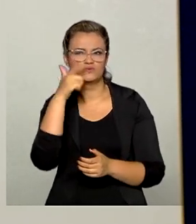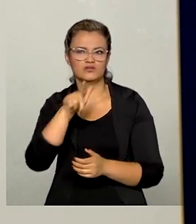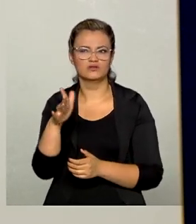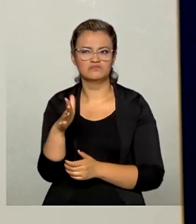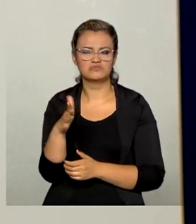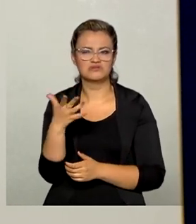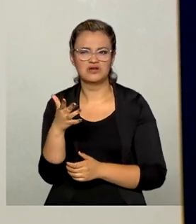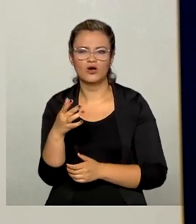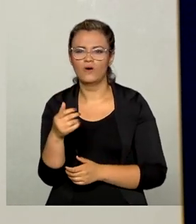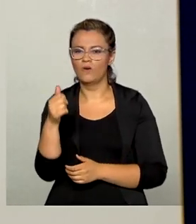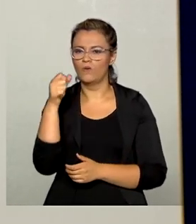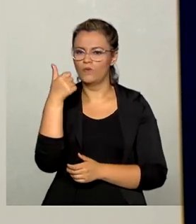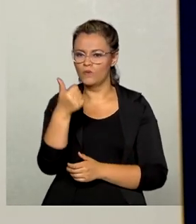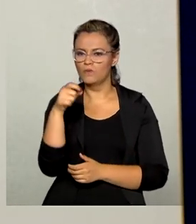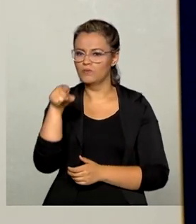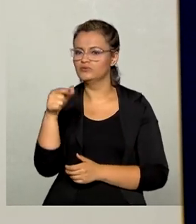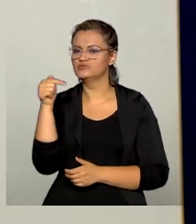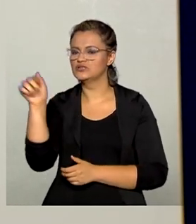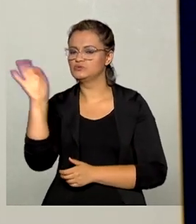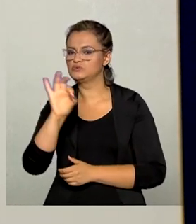crescimento de 1,7% em fevereiro.